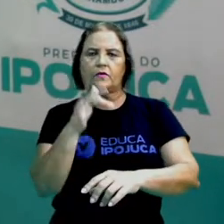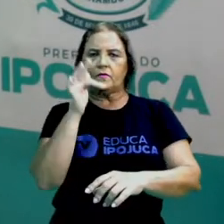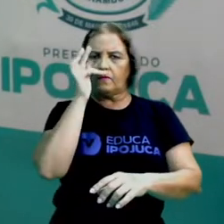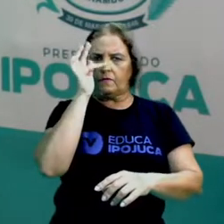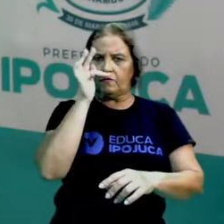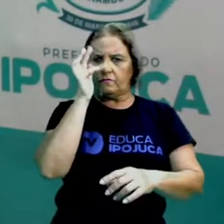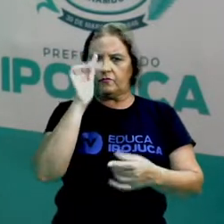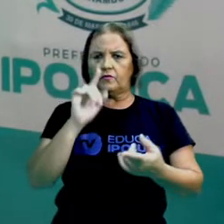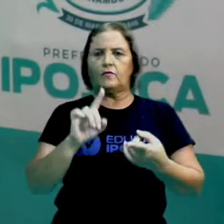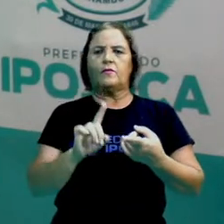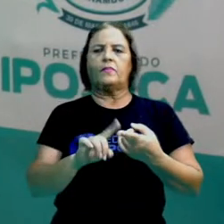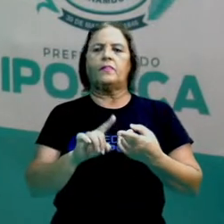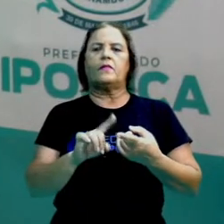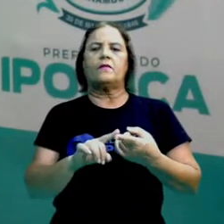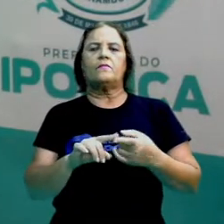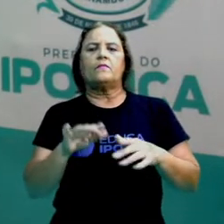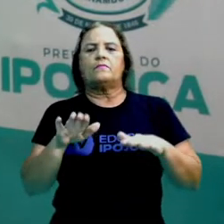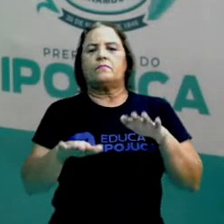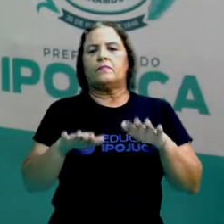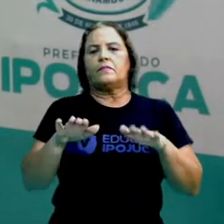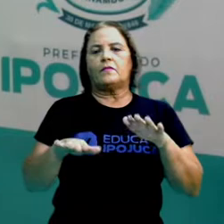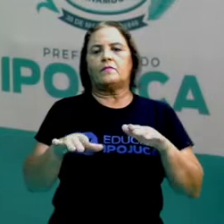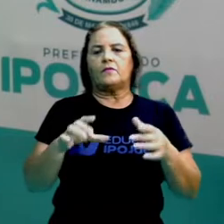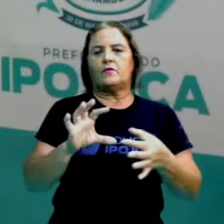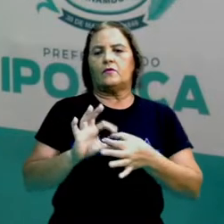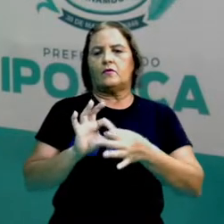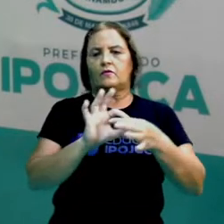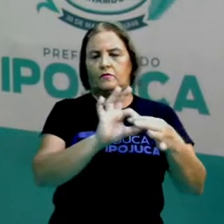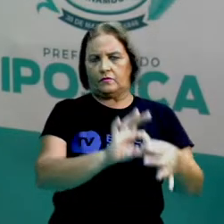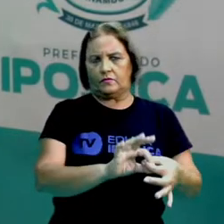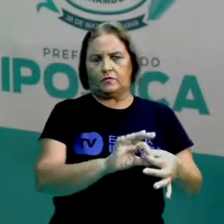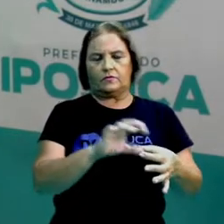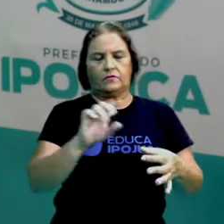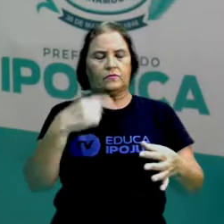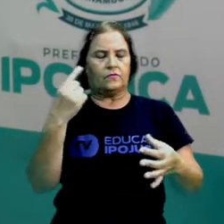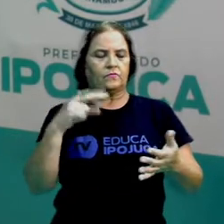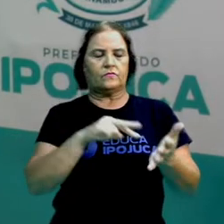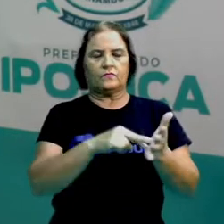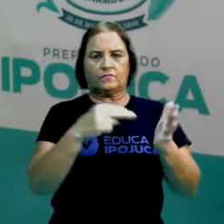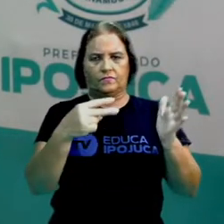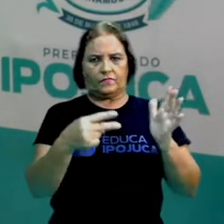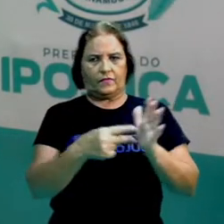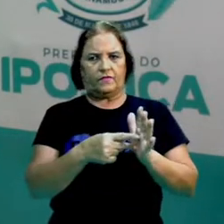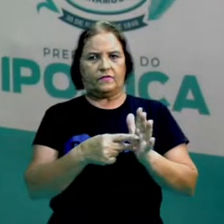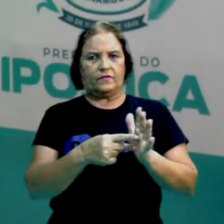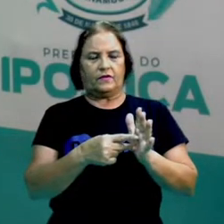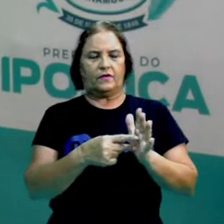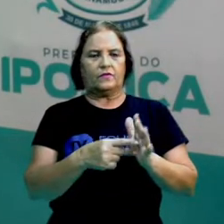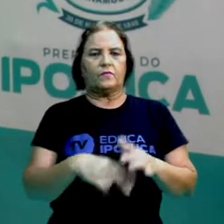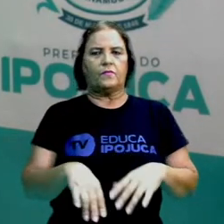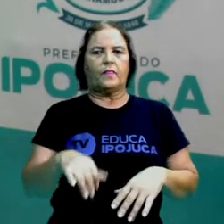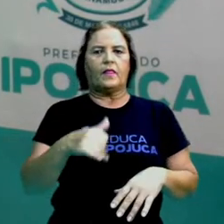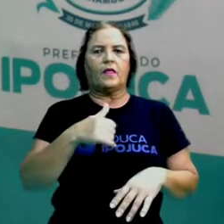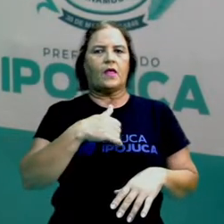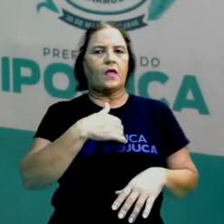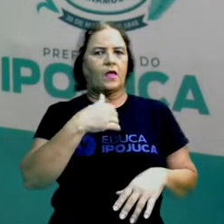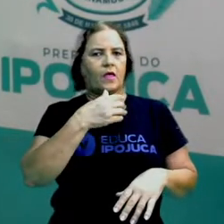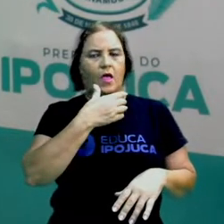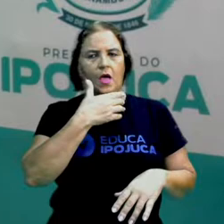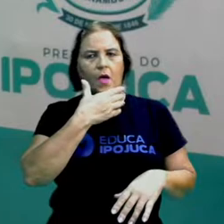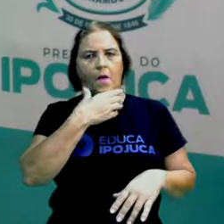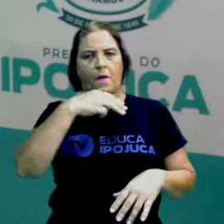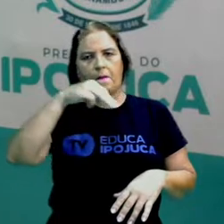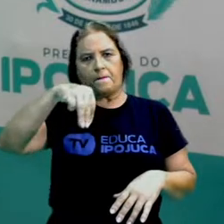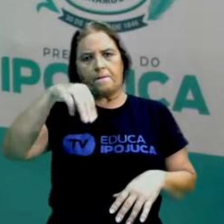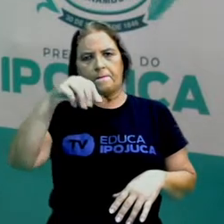essa palavra, ela pode, dependendo do contexto, ter vários outros significados. Maria é uma flor. Ou